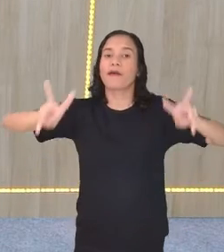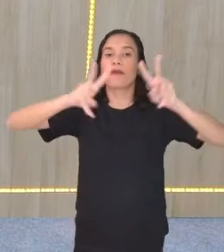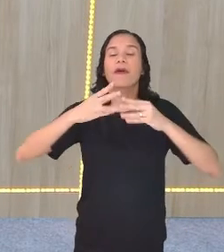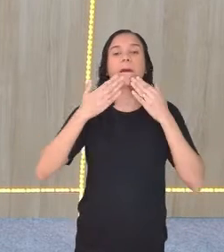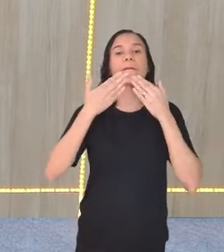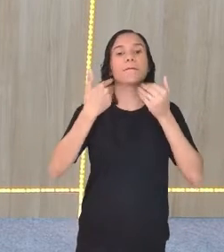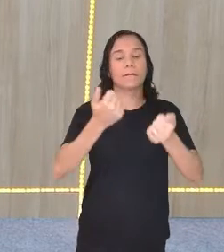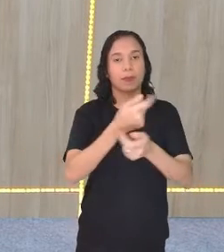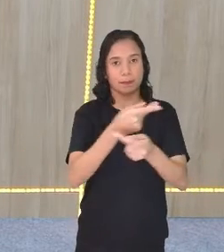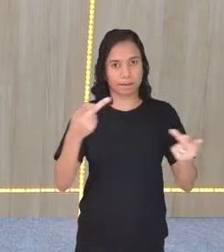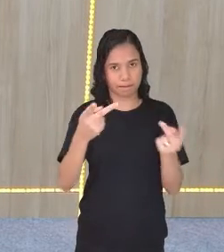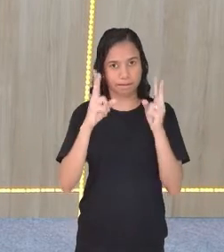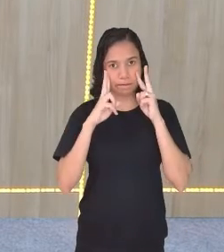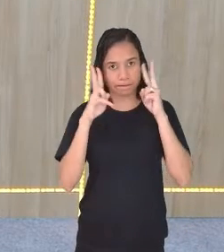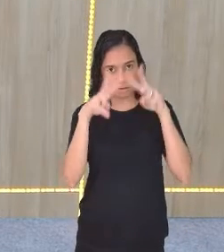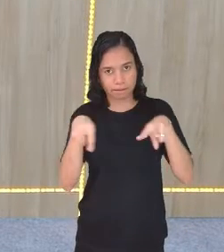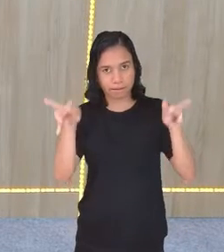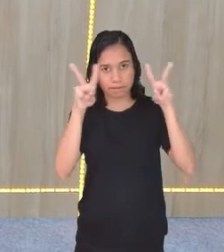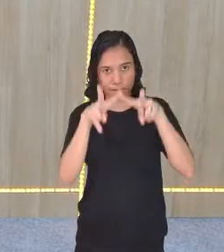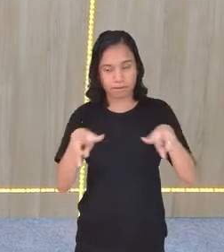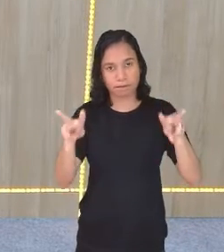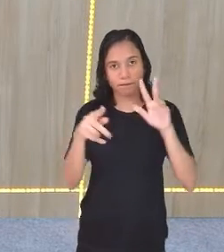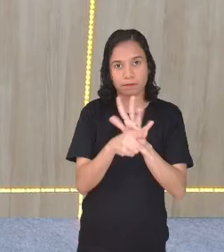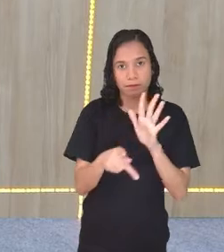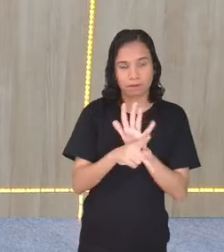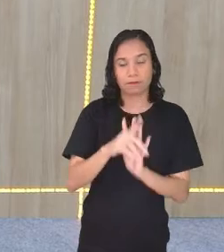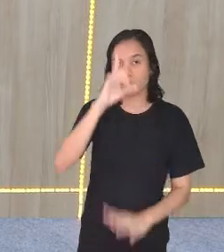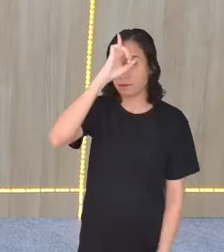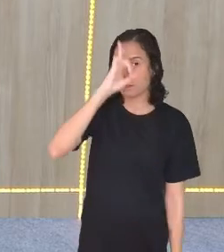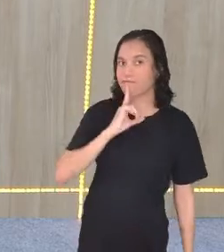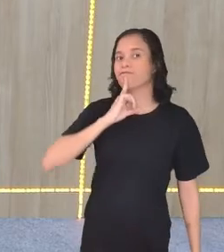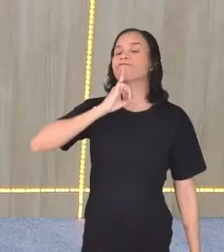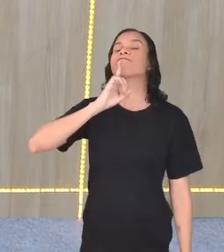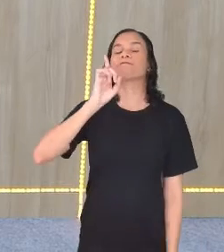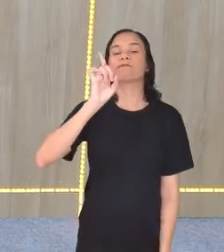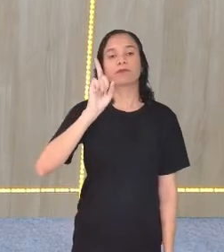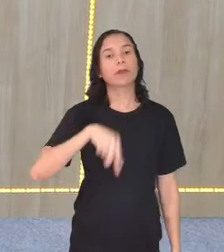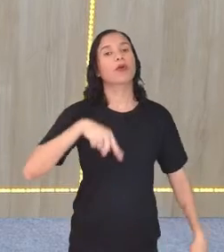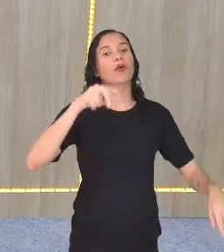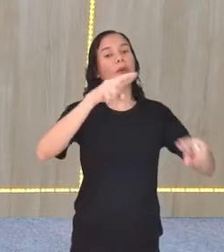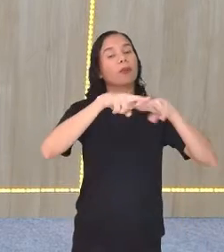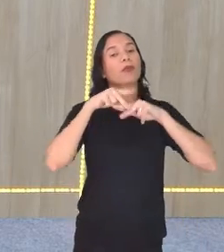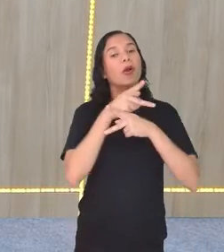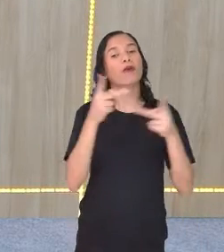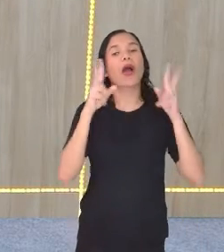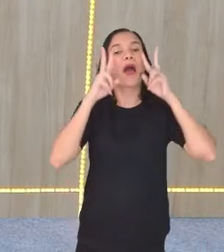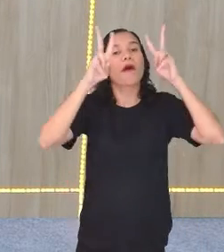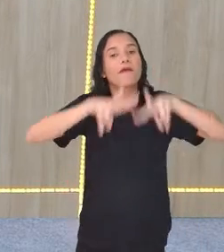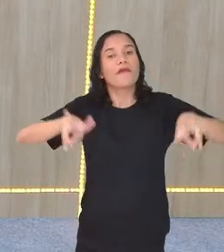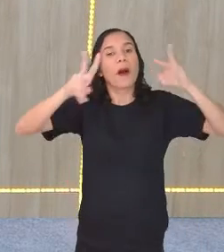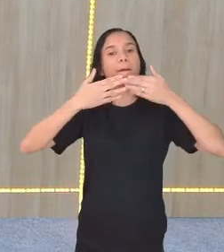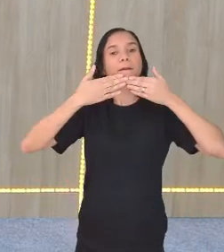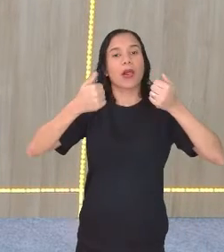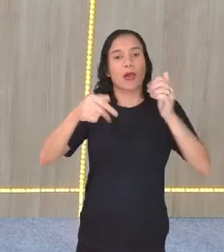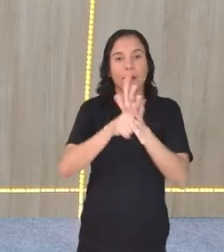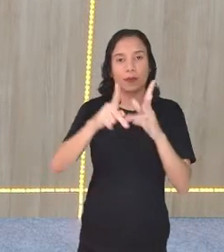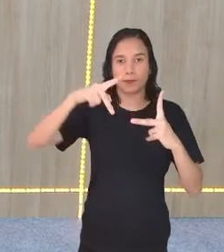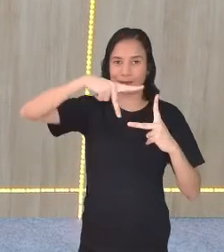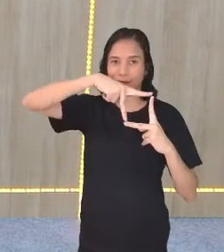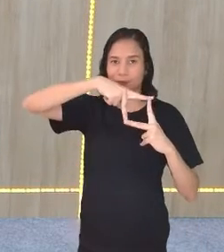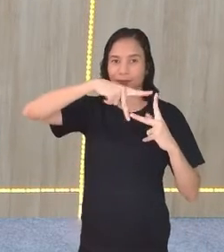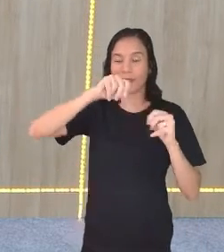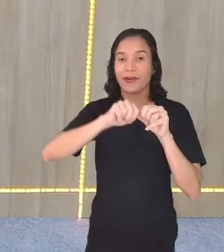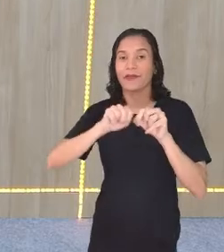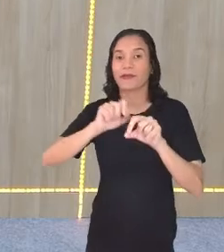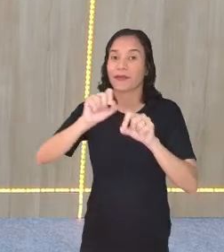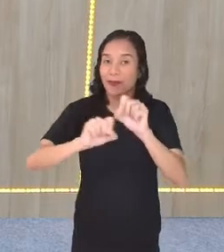Por quê? Eu tô botando em cima da folha amarela. Amarela. Pra vocês visualizarem o quadrado. Foi que eu